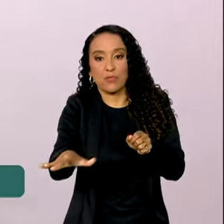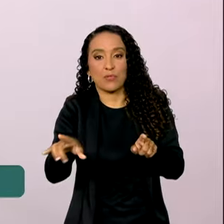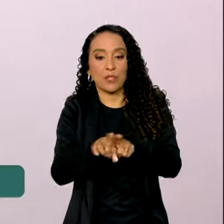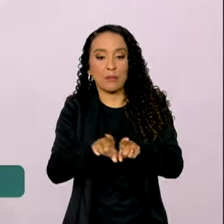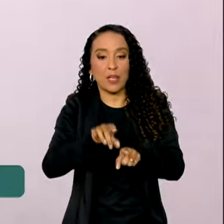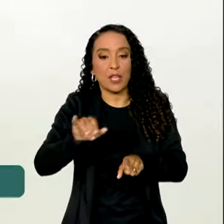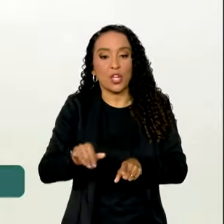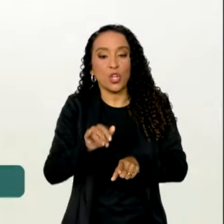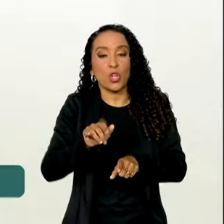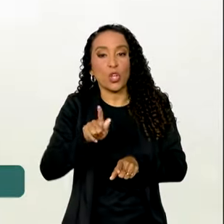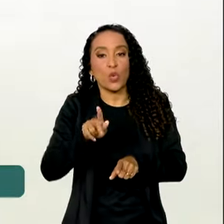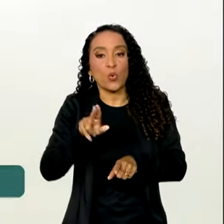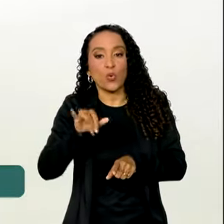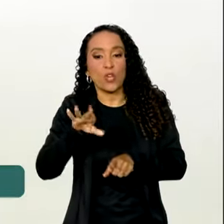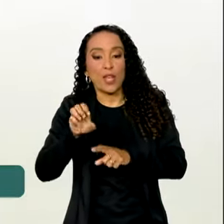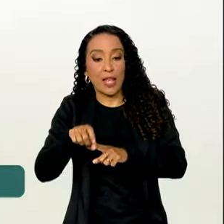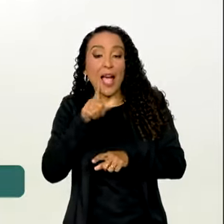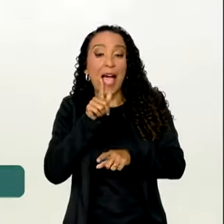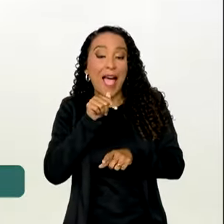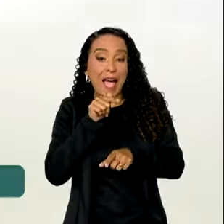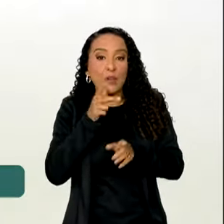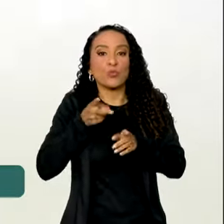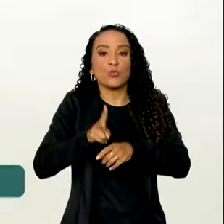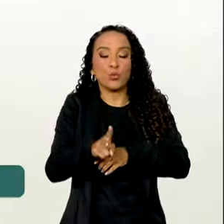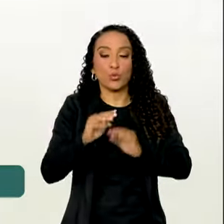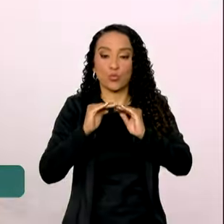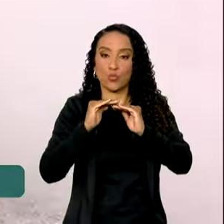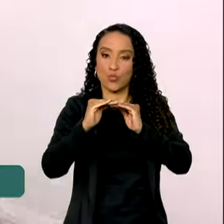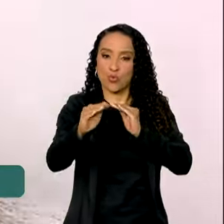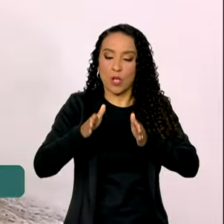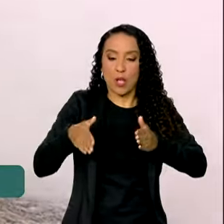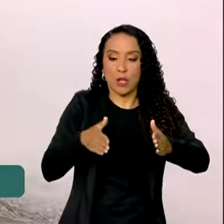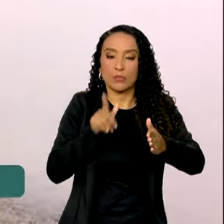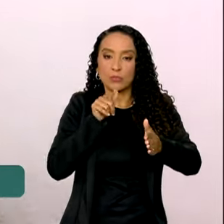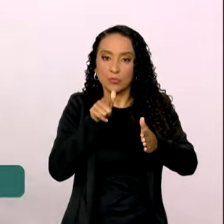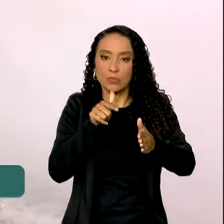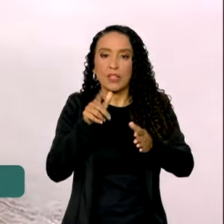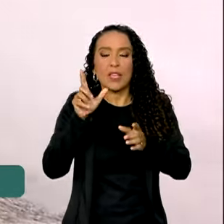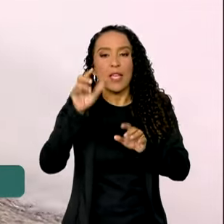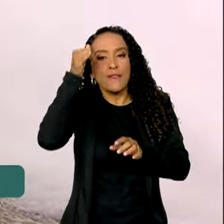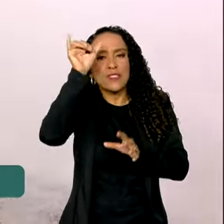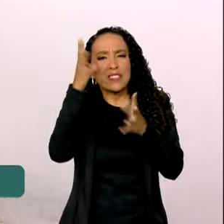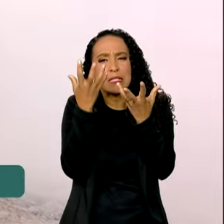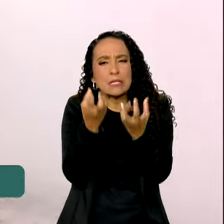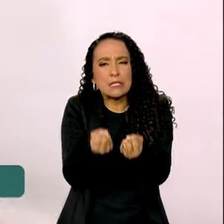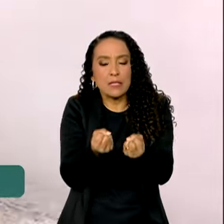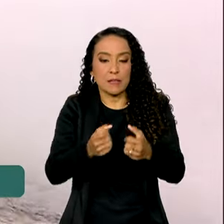Guriem. Essa água mantém o nível do rio, evitando a seca.